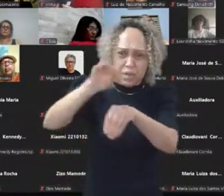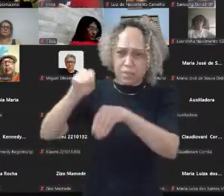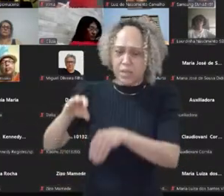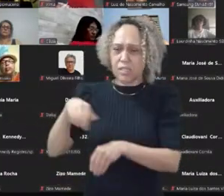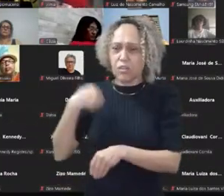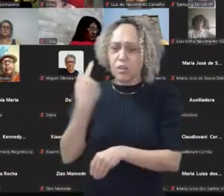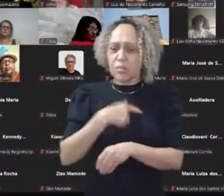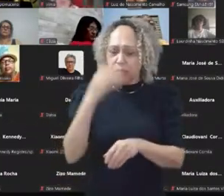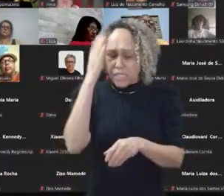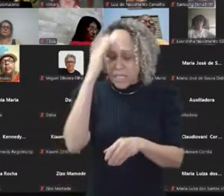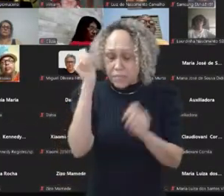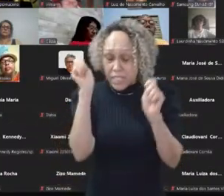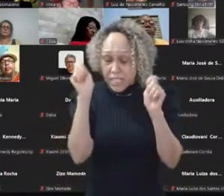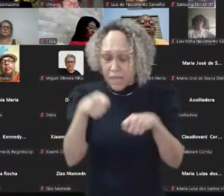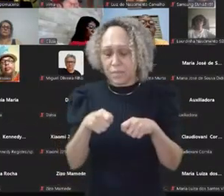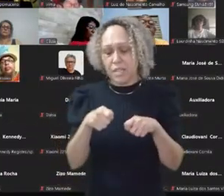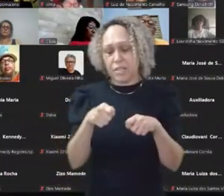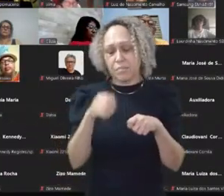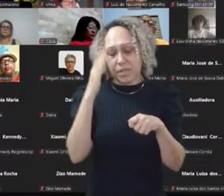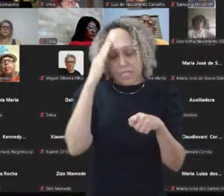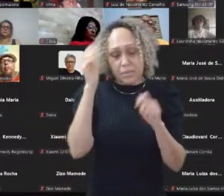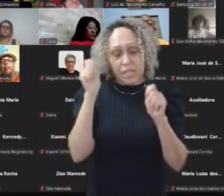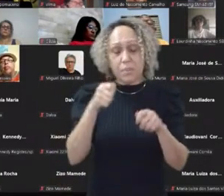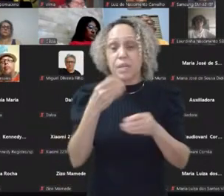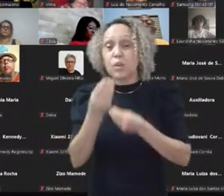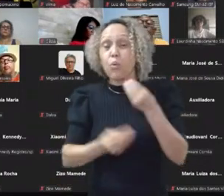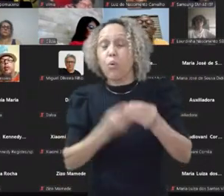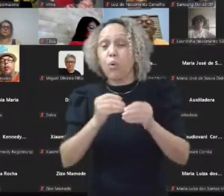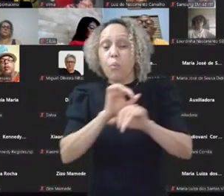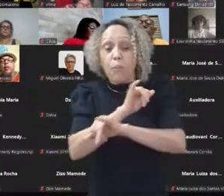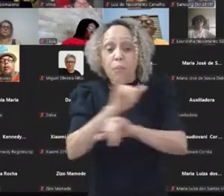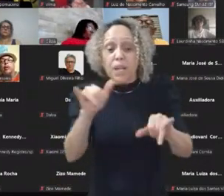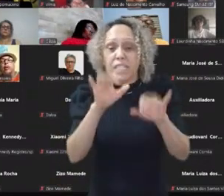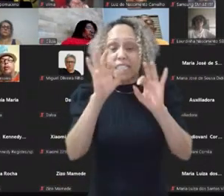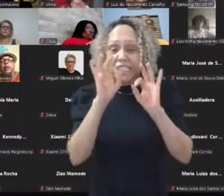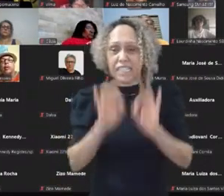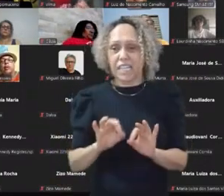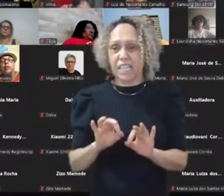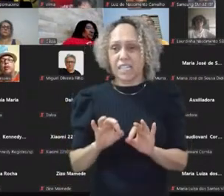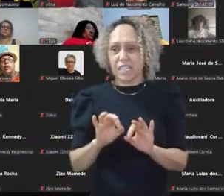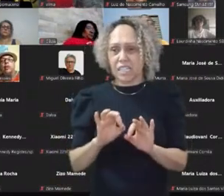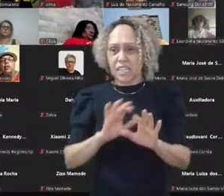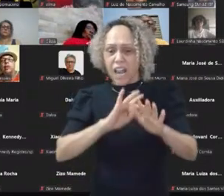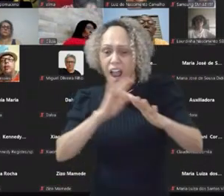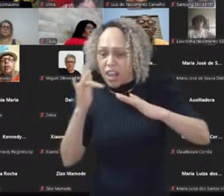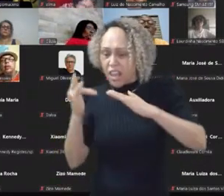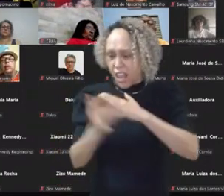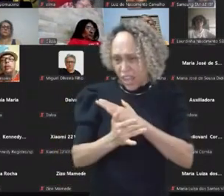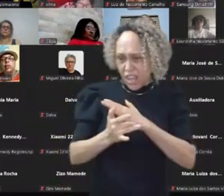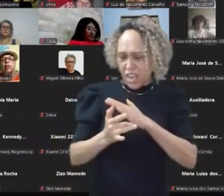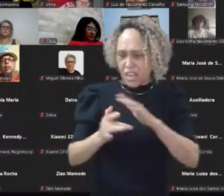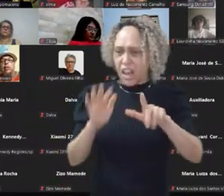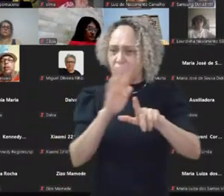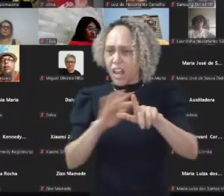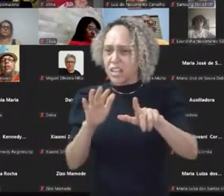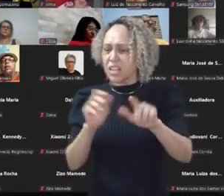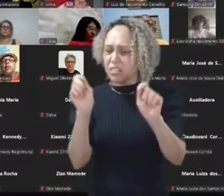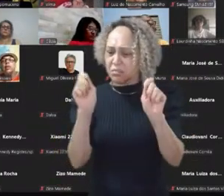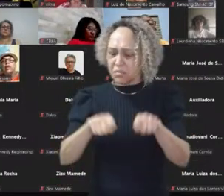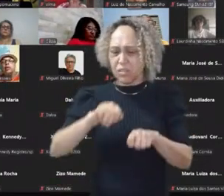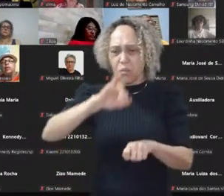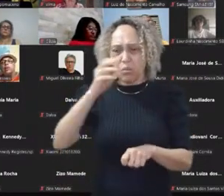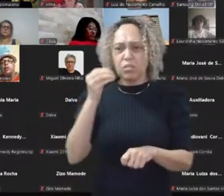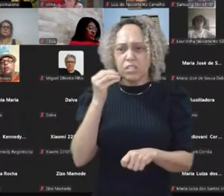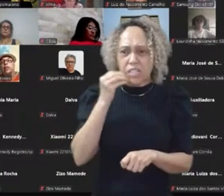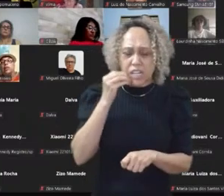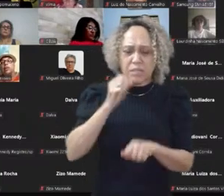utilizar para massificar, para escalar a gente. As redes, elas dão essa possibilidade para a gente, de a gente massificar. Na